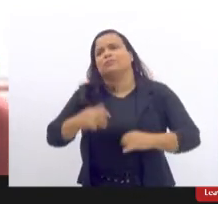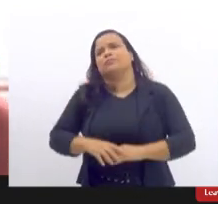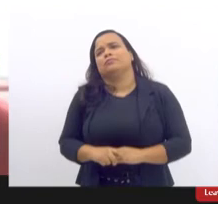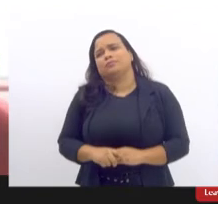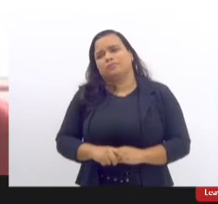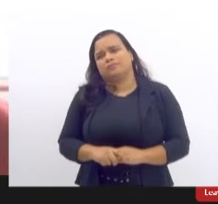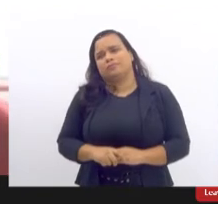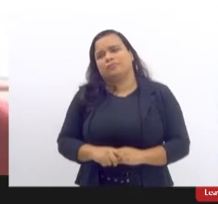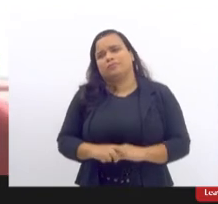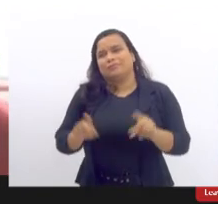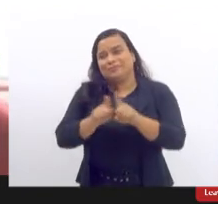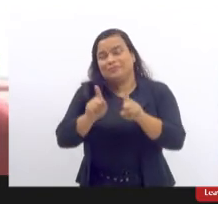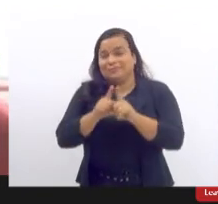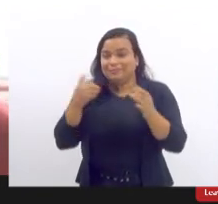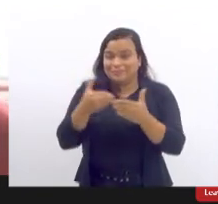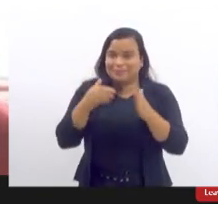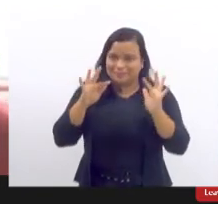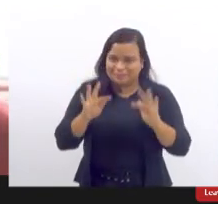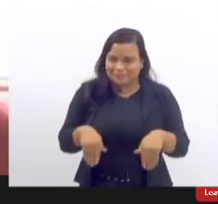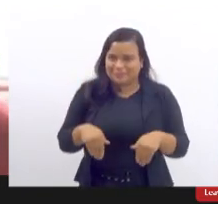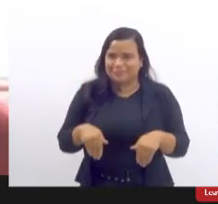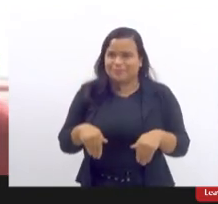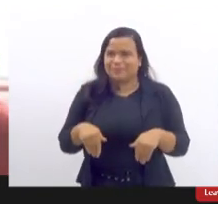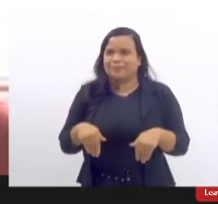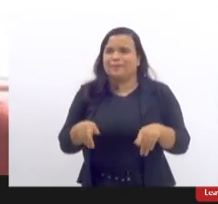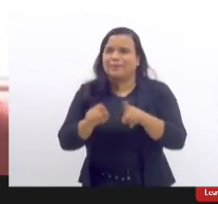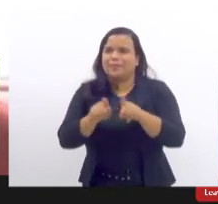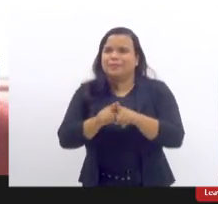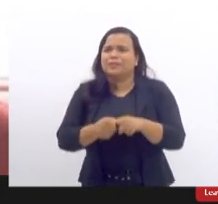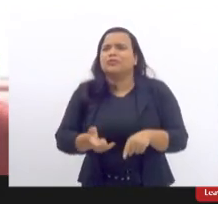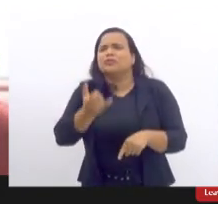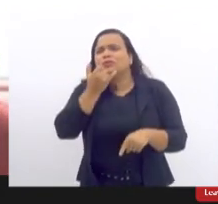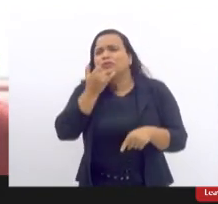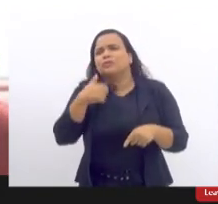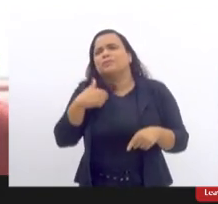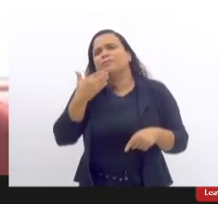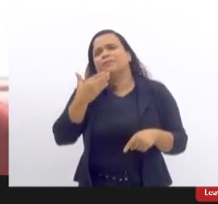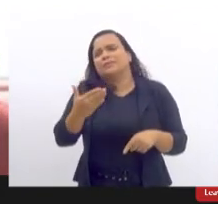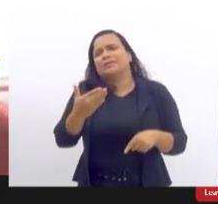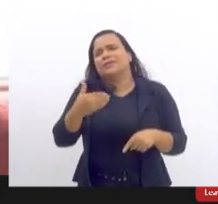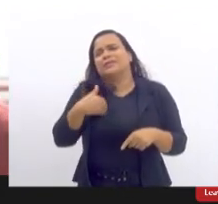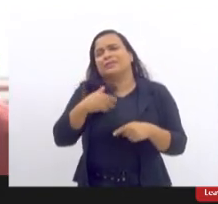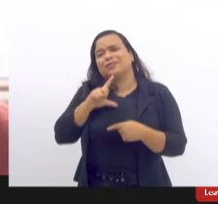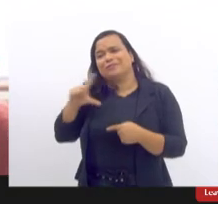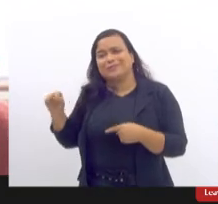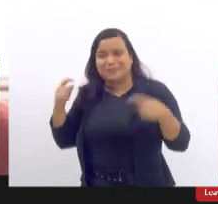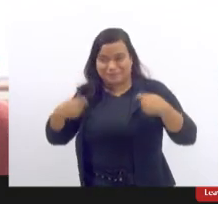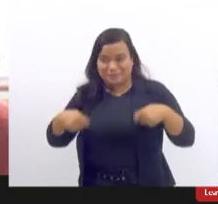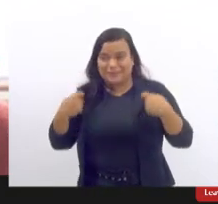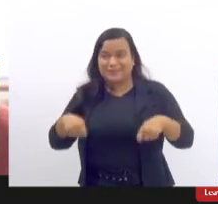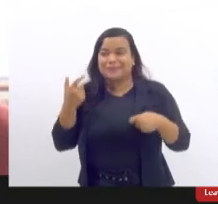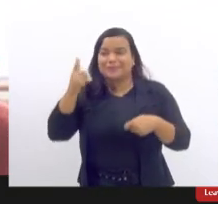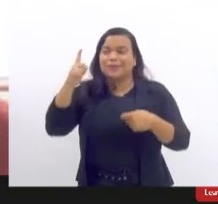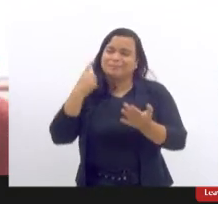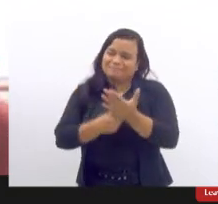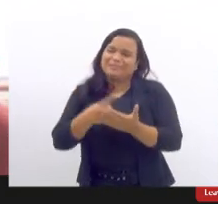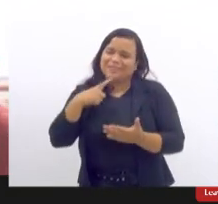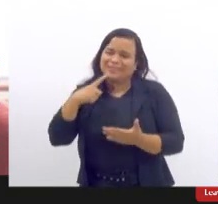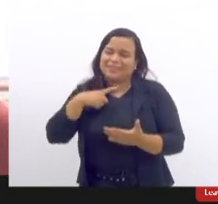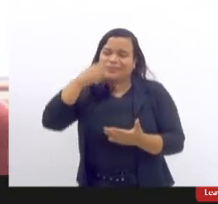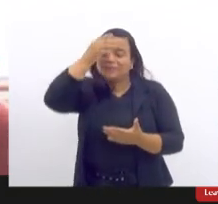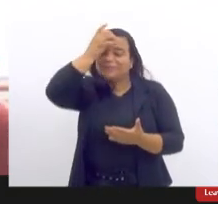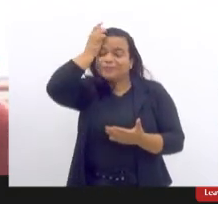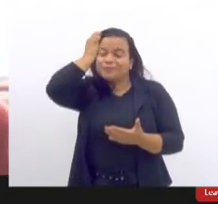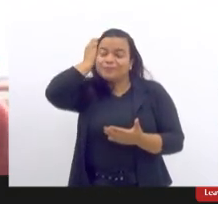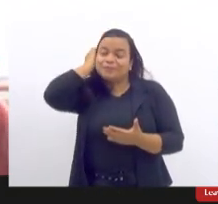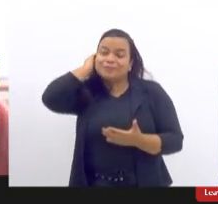e aí já caminhando para o final e eu já vou pedindo desculpas também que já já eu vou ter que me ausentar que eu tenho um outro compromisso né